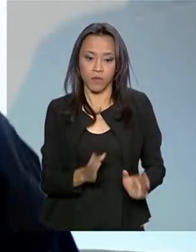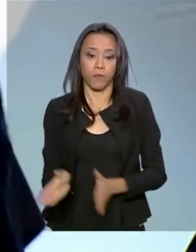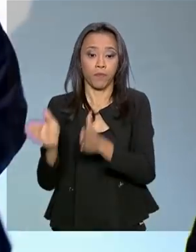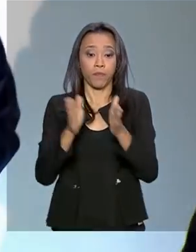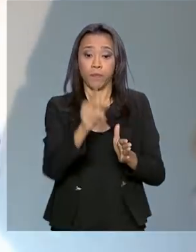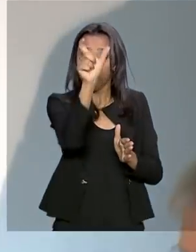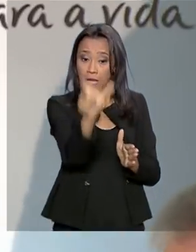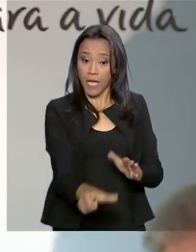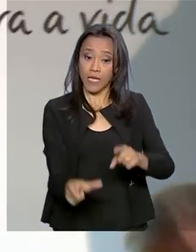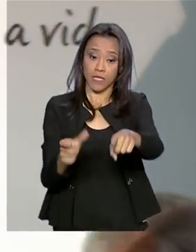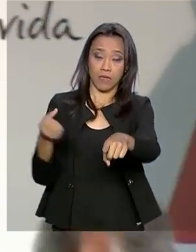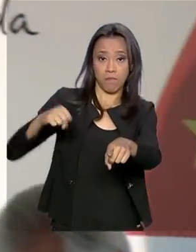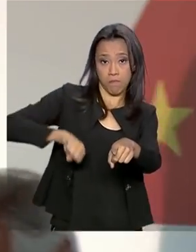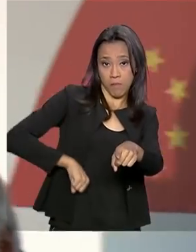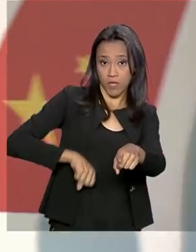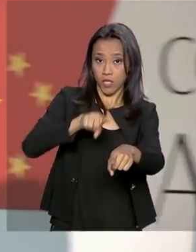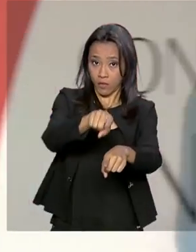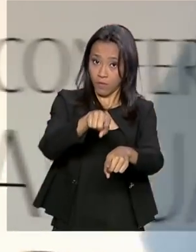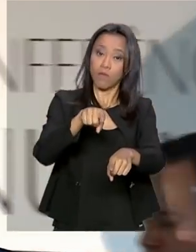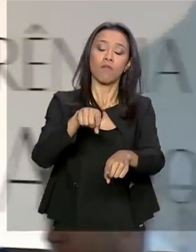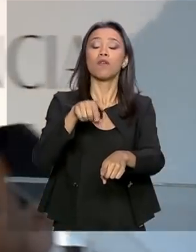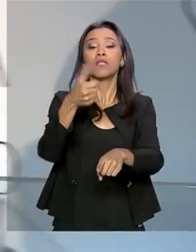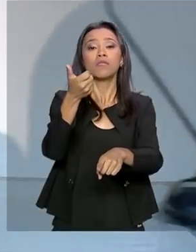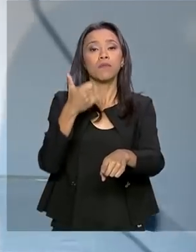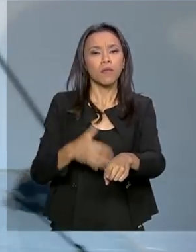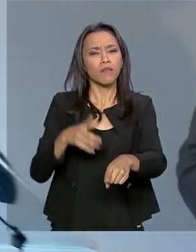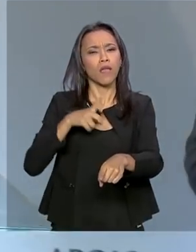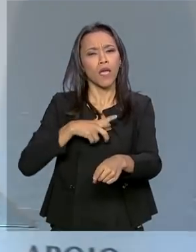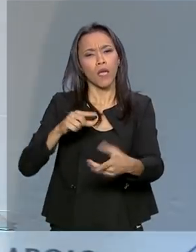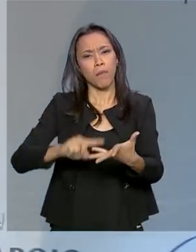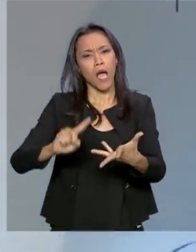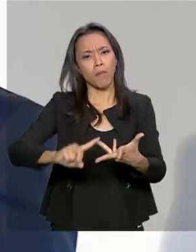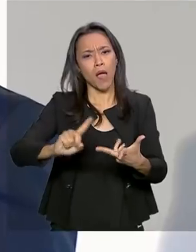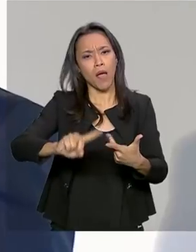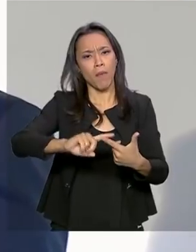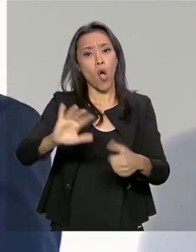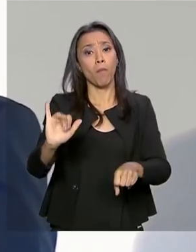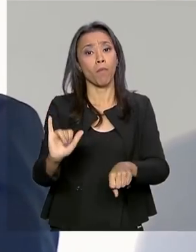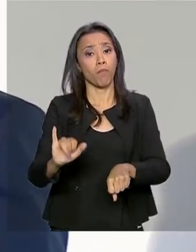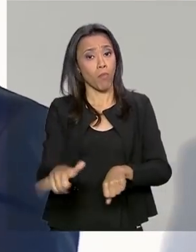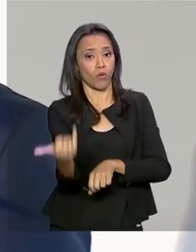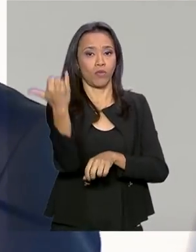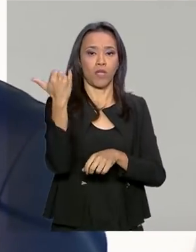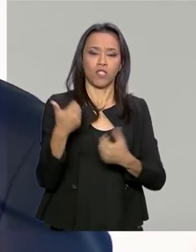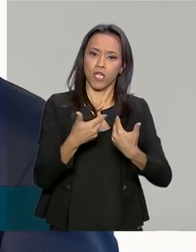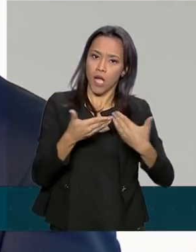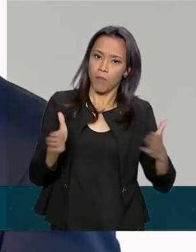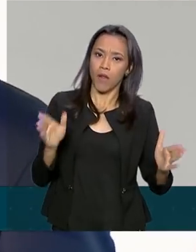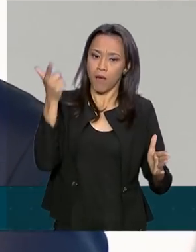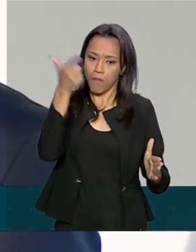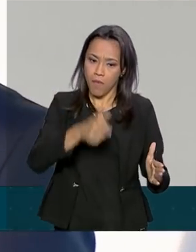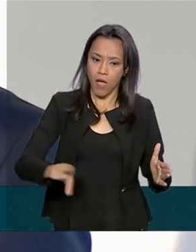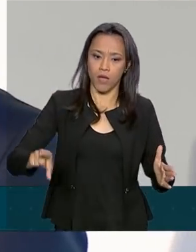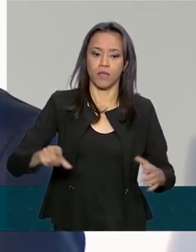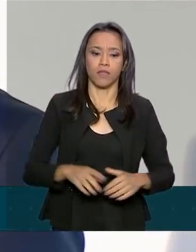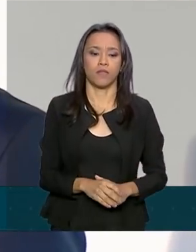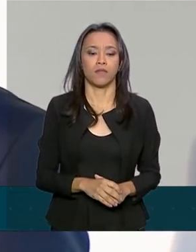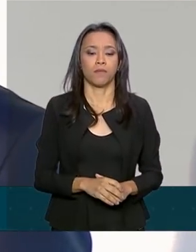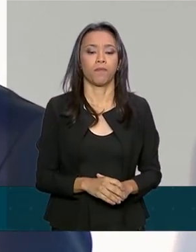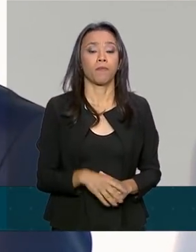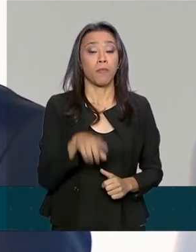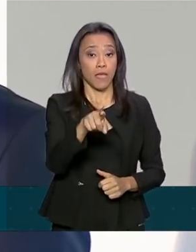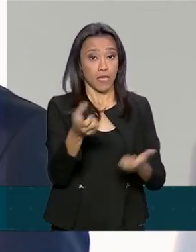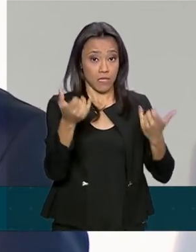existem ainda muitas oportunidades para ampliar os investimentos. O governo chinês reduzirá ainda